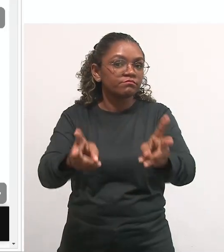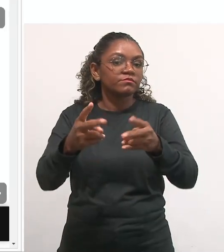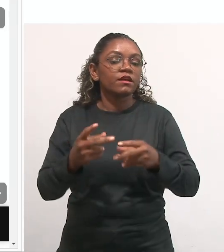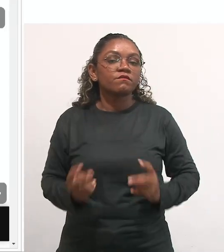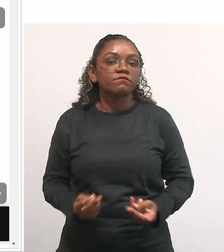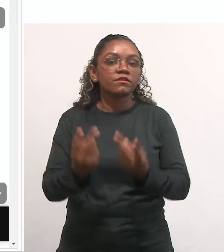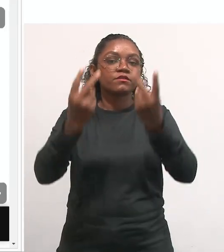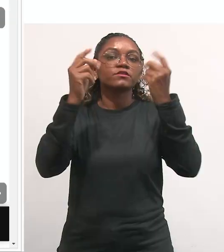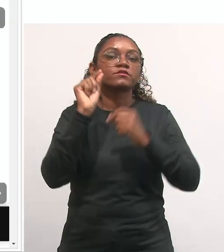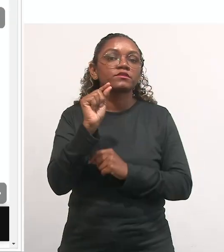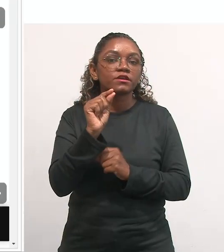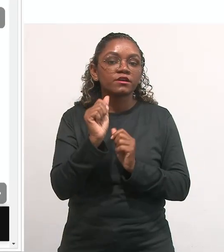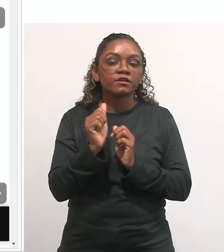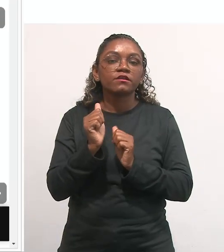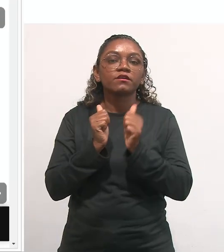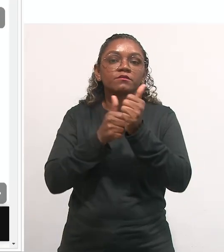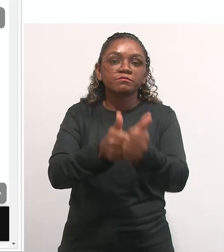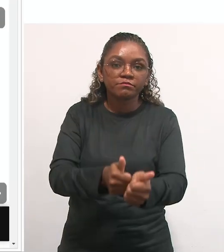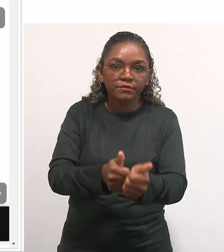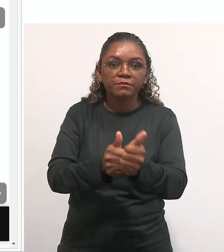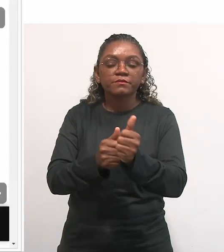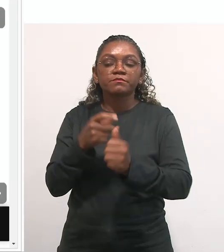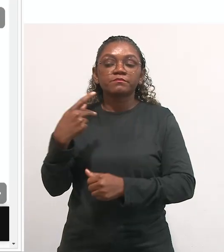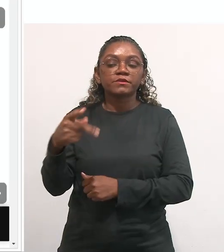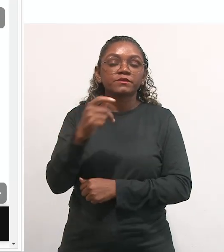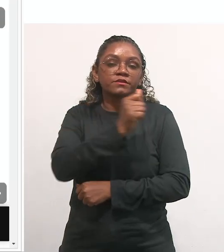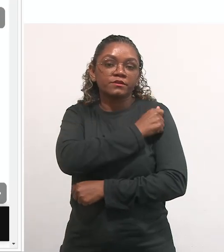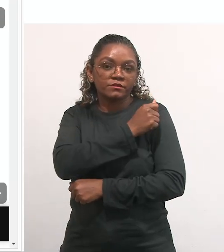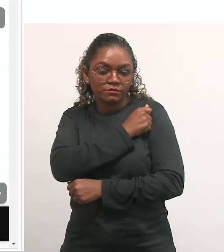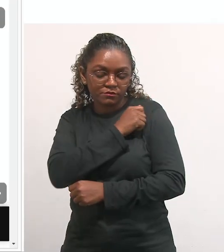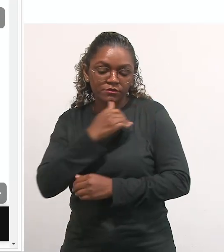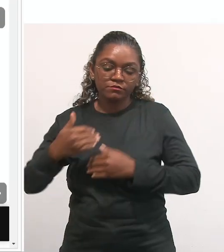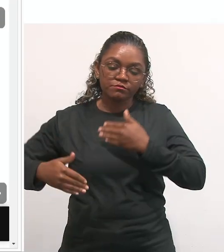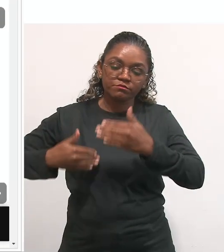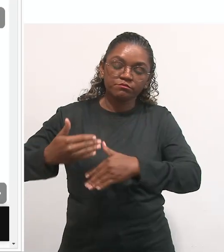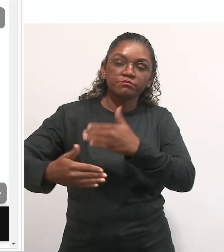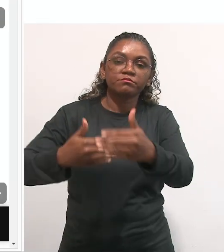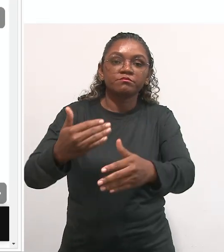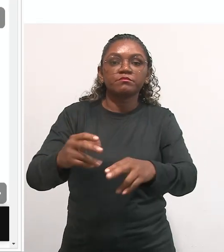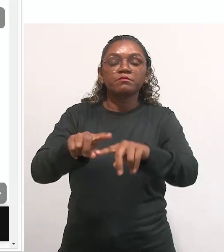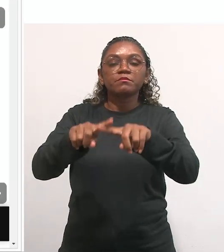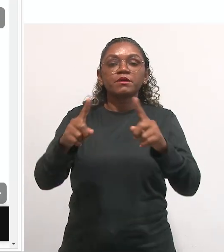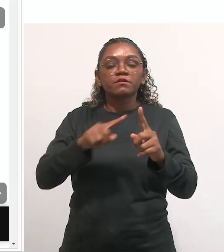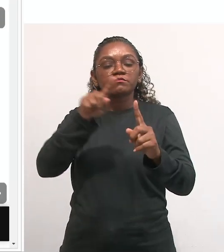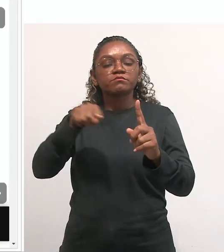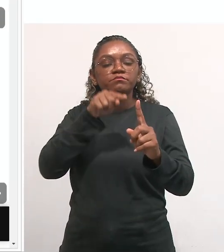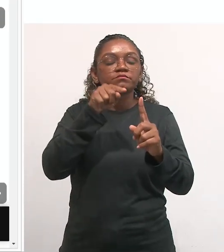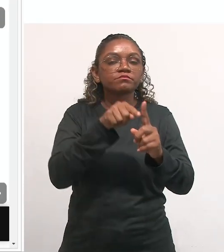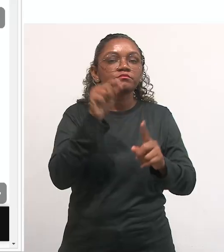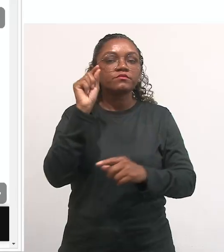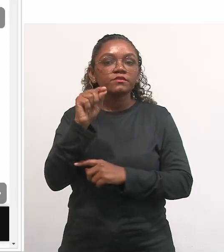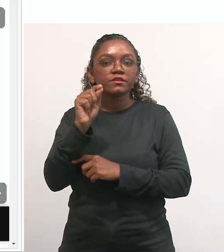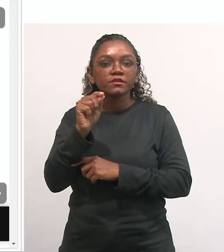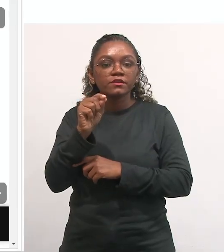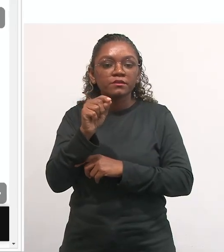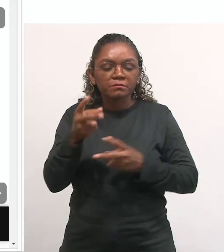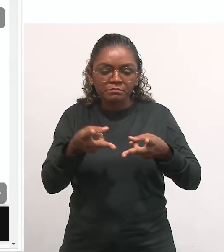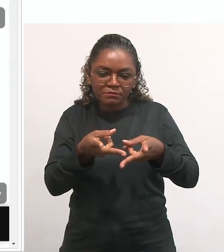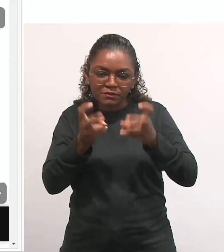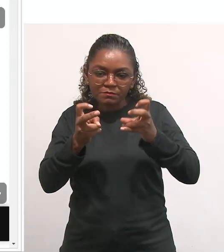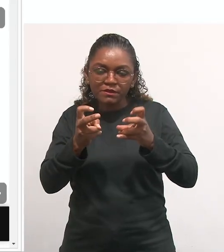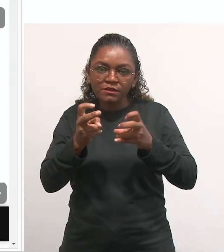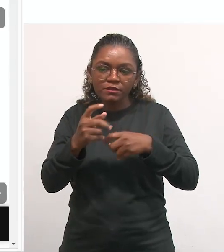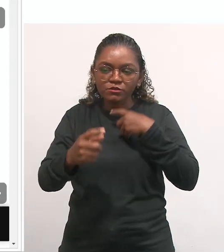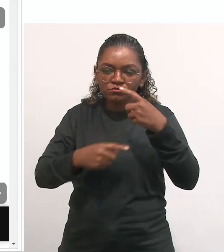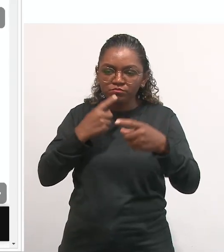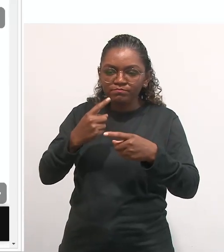o acompanhamento do progresso do aluno ao longo do tempo. O objetivo passou a ser identificar dificuldades, e orientar